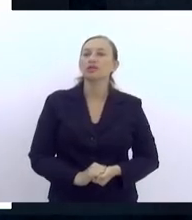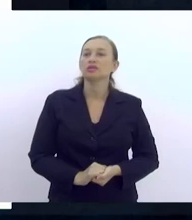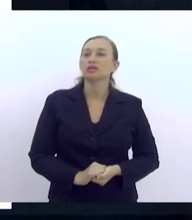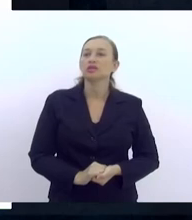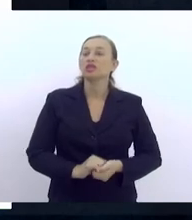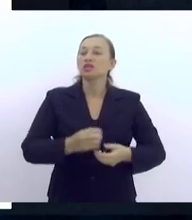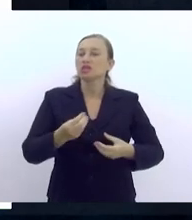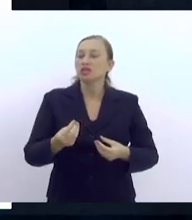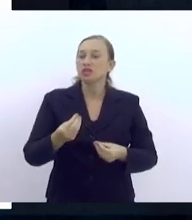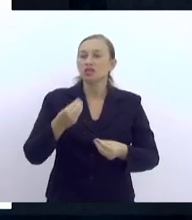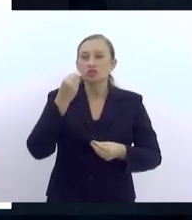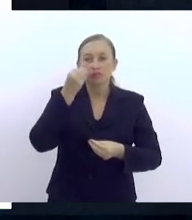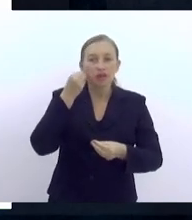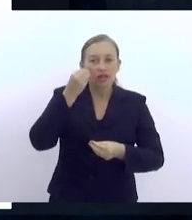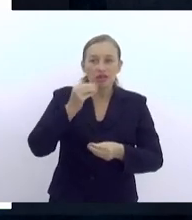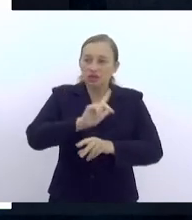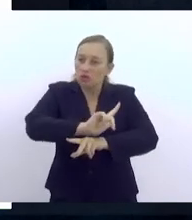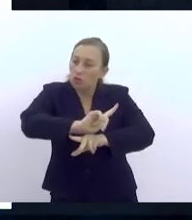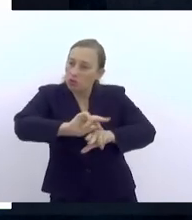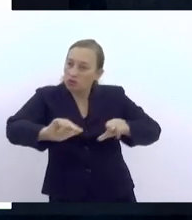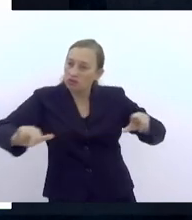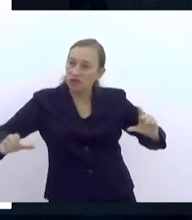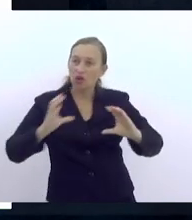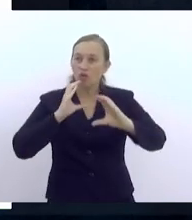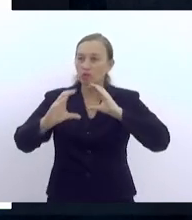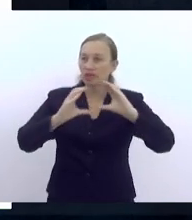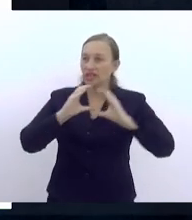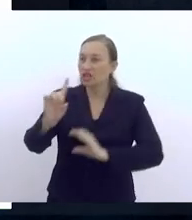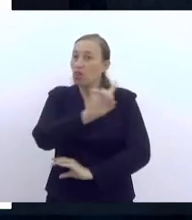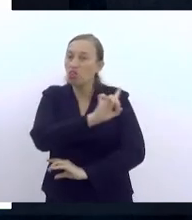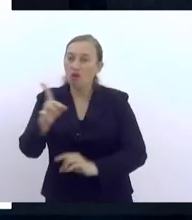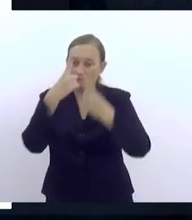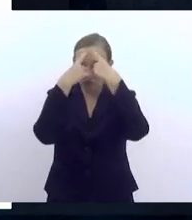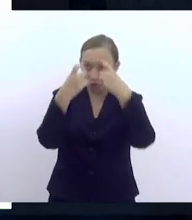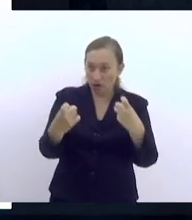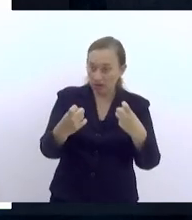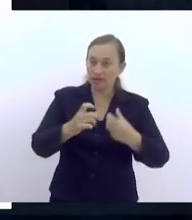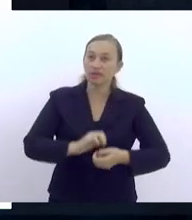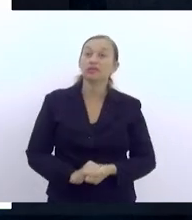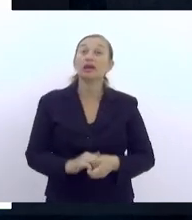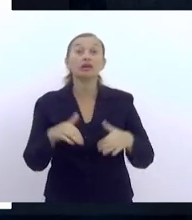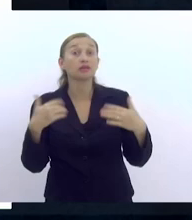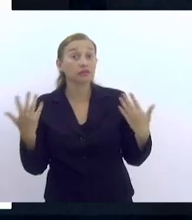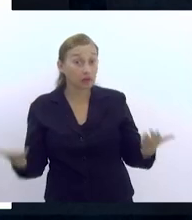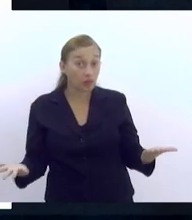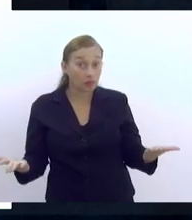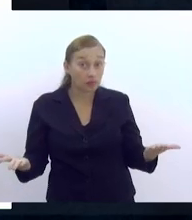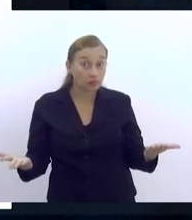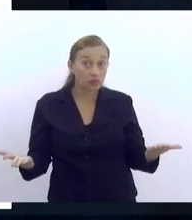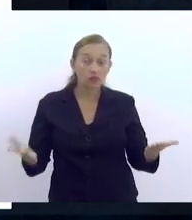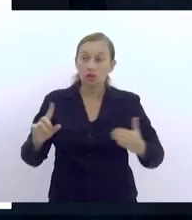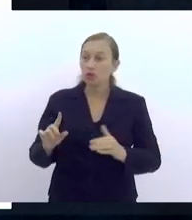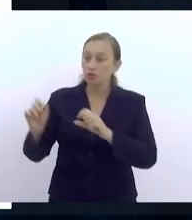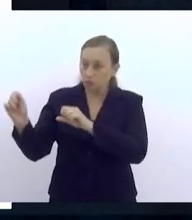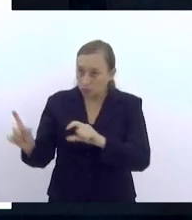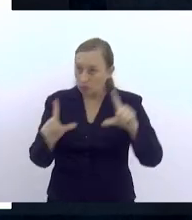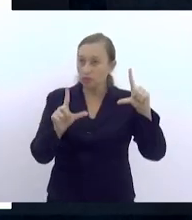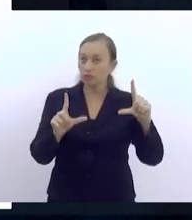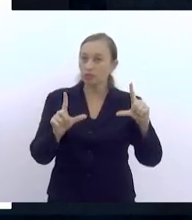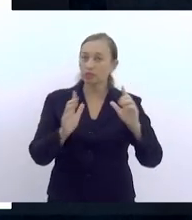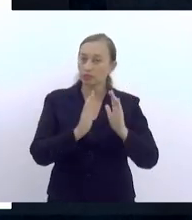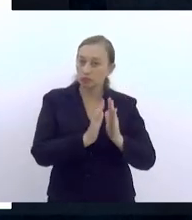com a diversidade, comunicação não violenta. Então, próximo, por favor.